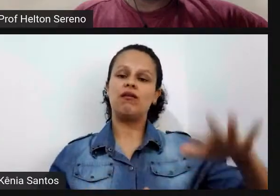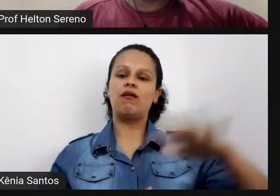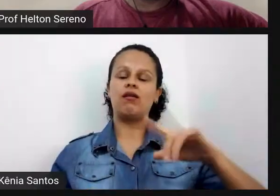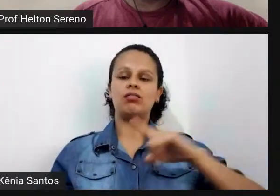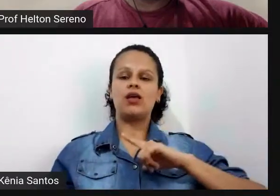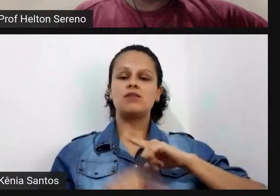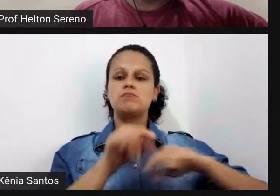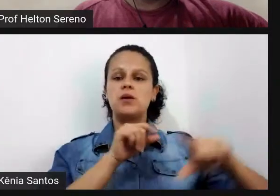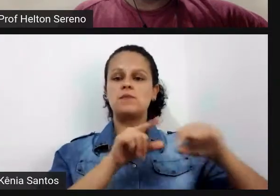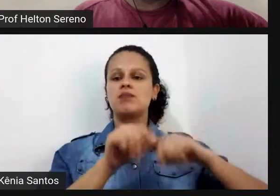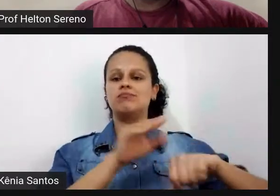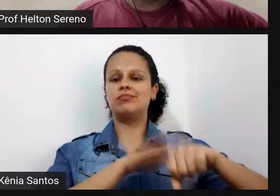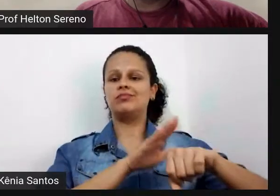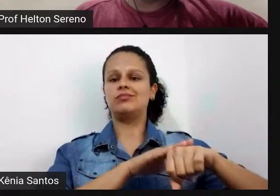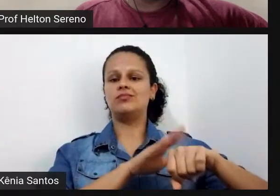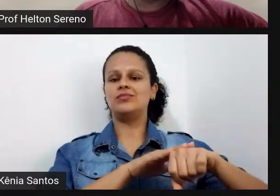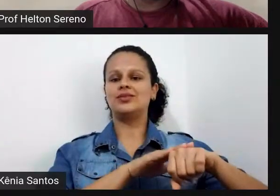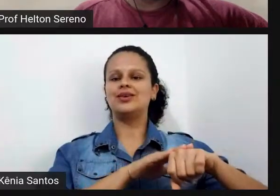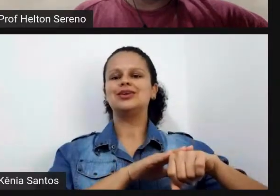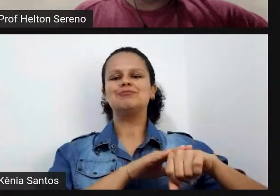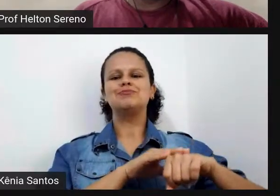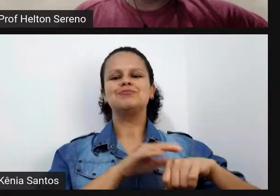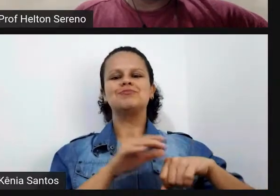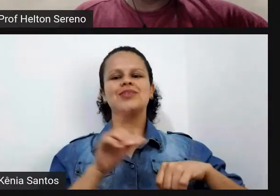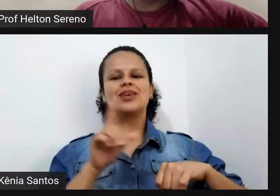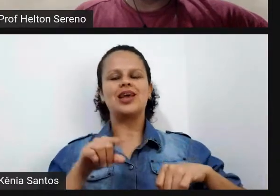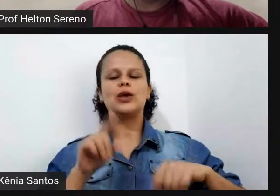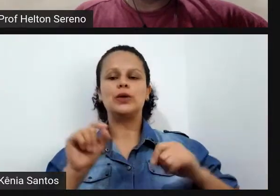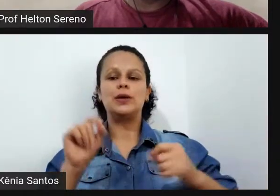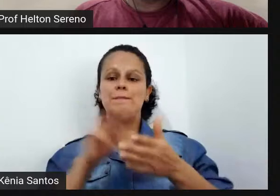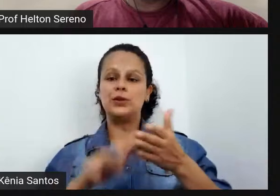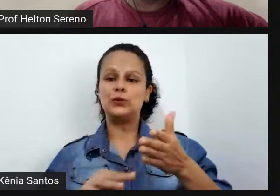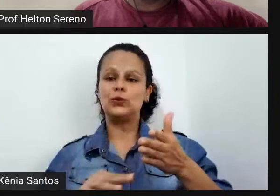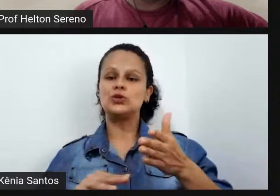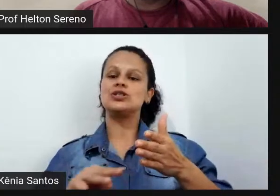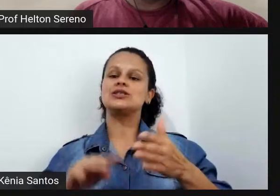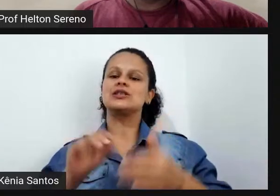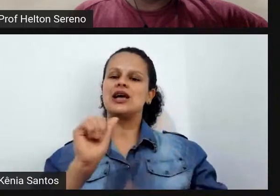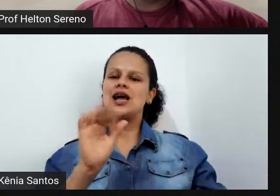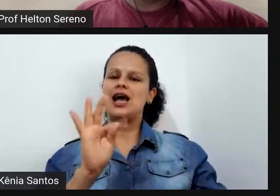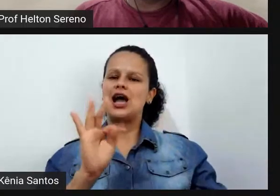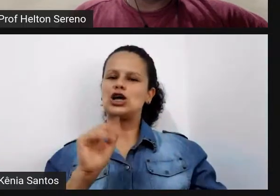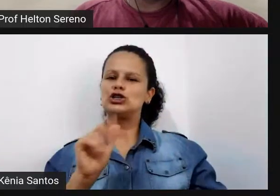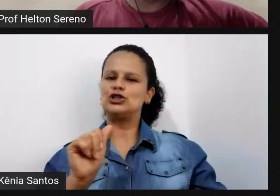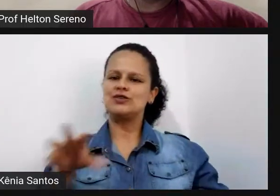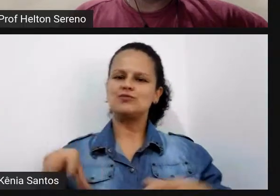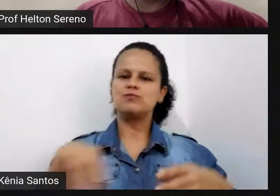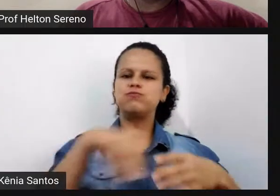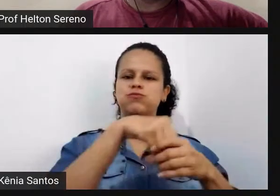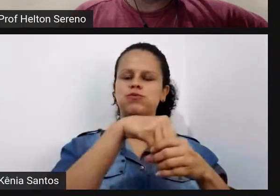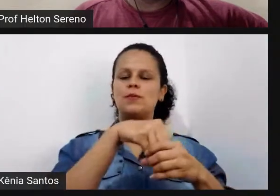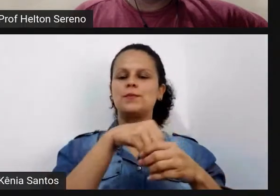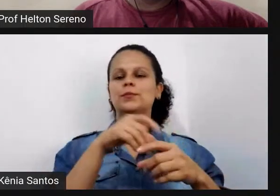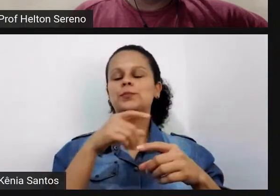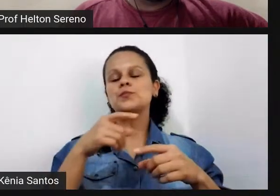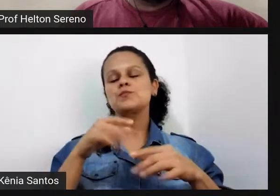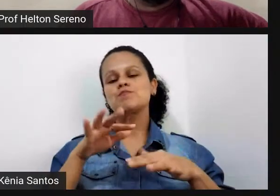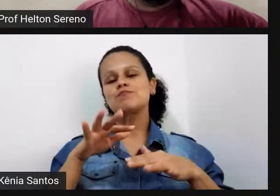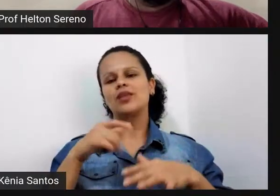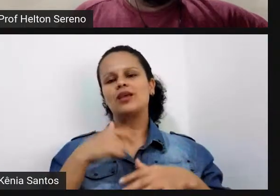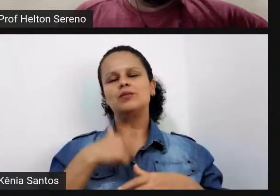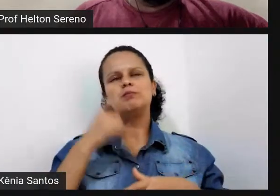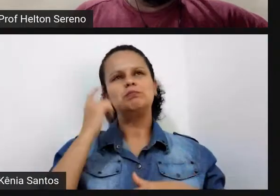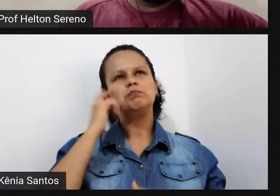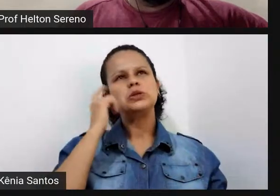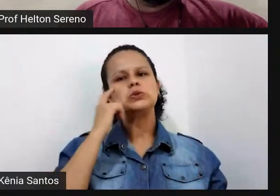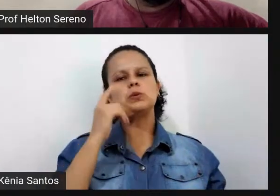podem habitar muitas dessas metodologias ativas elas eu entendo que o PCC muitas vezes é